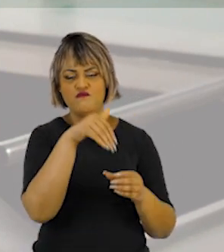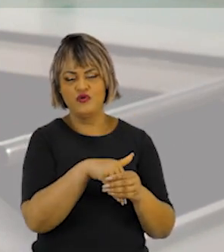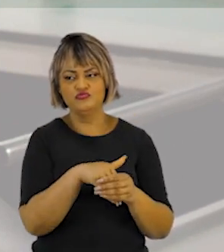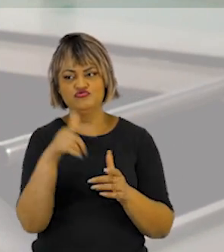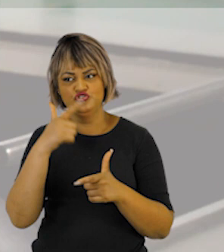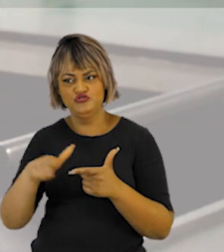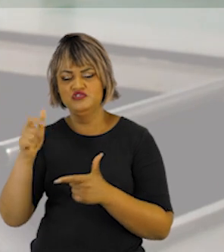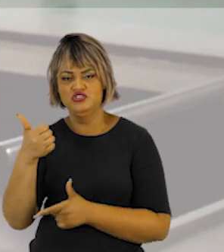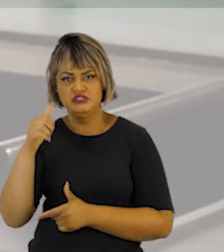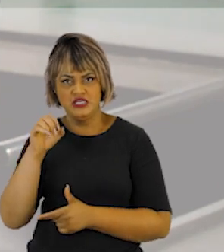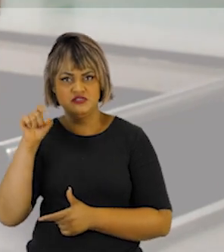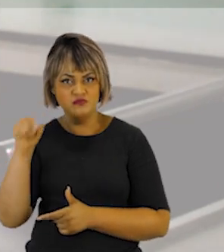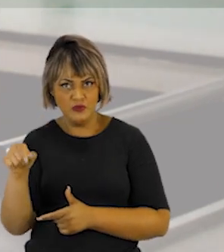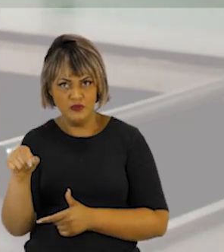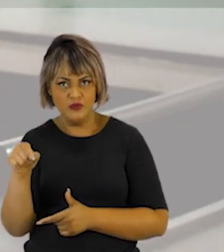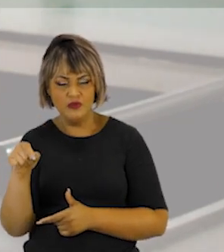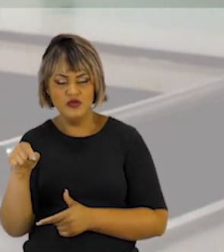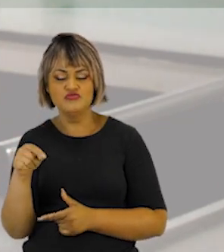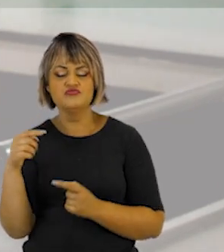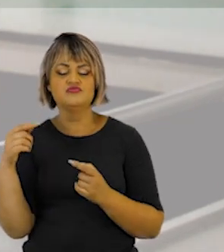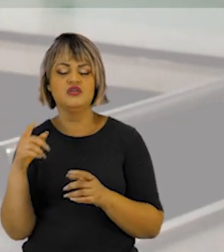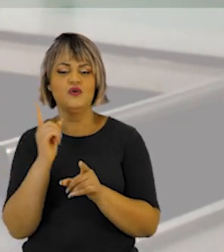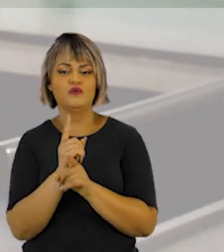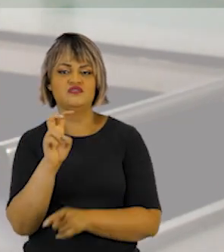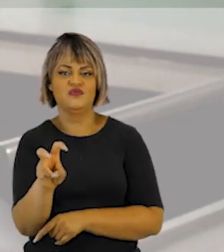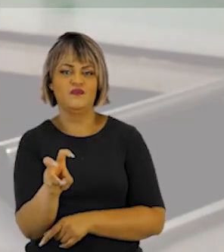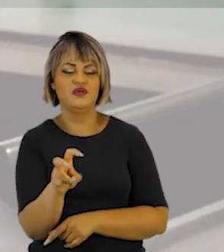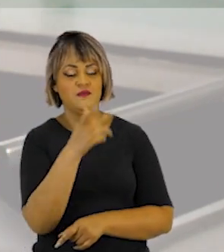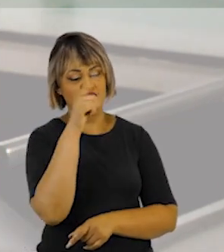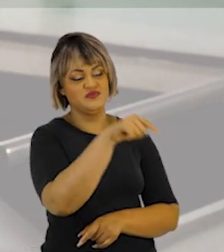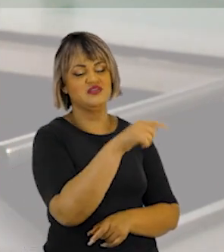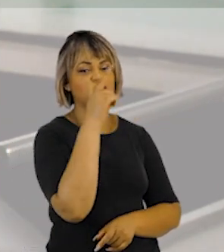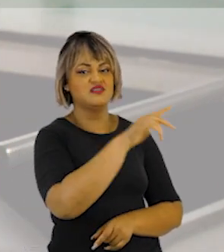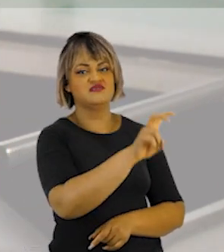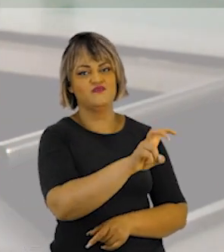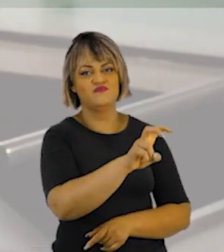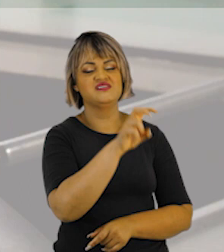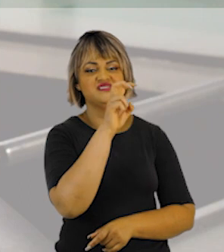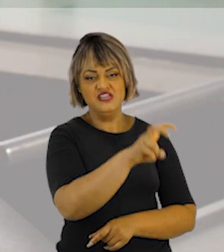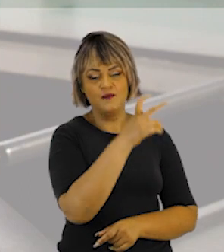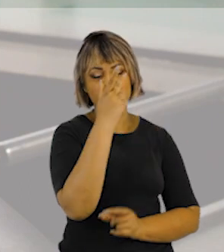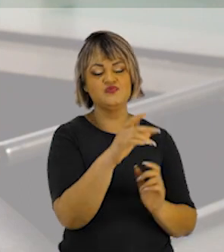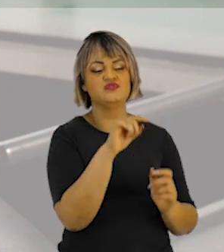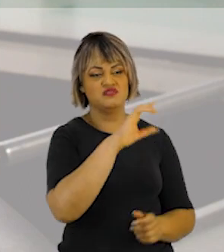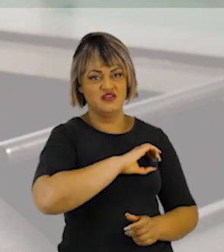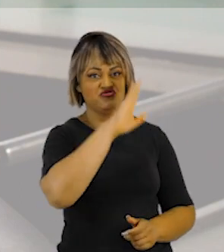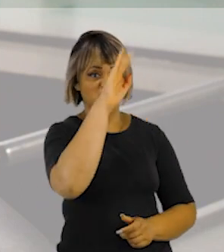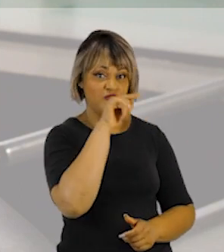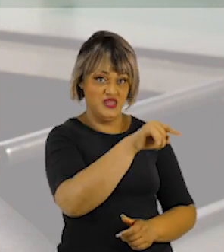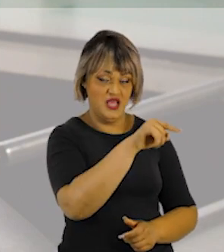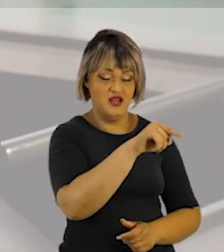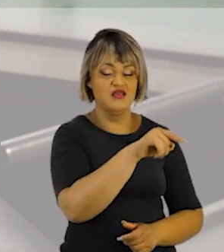partido, divide pelos 10 mil, que é o quociente eleitoral, vai dar 5. Esse partido vai ter 5 cadeiras, os 5 candidatos mais